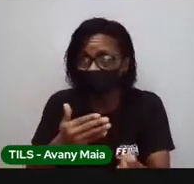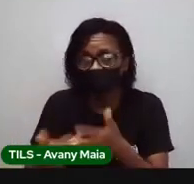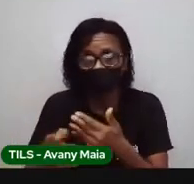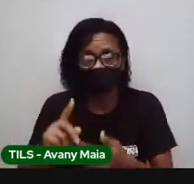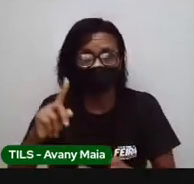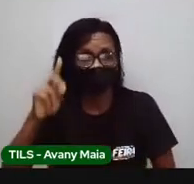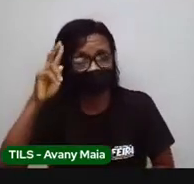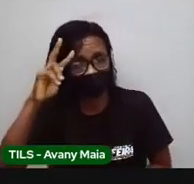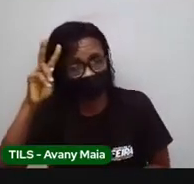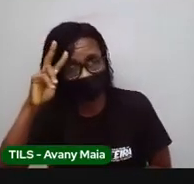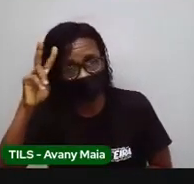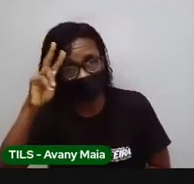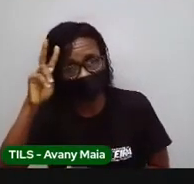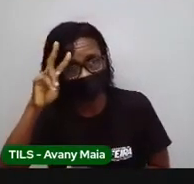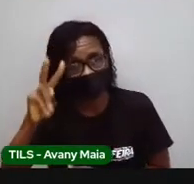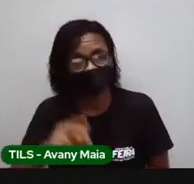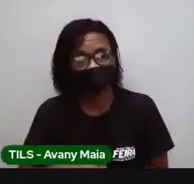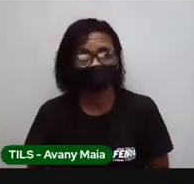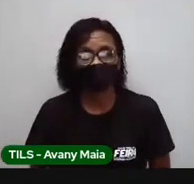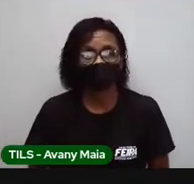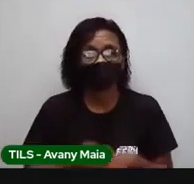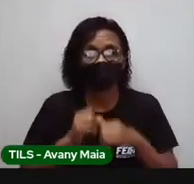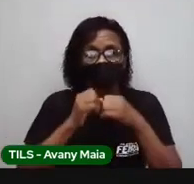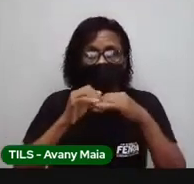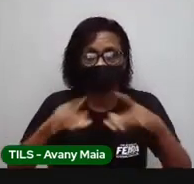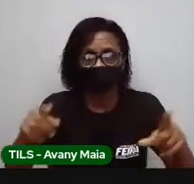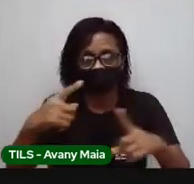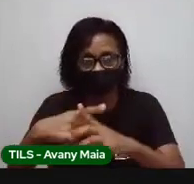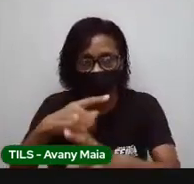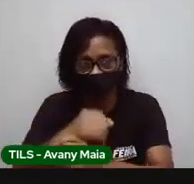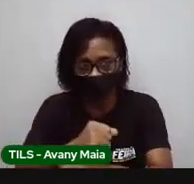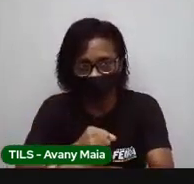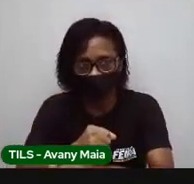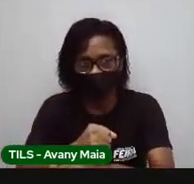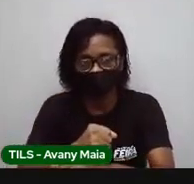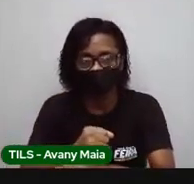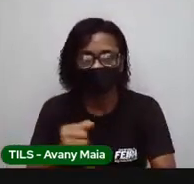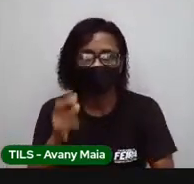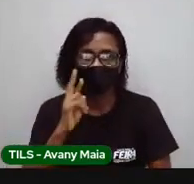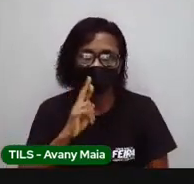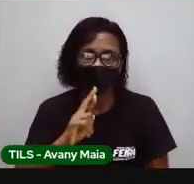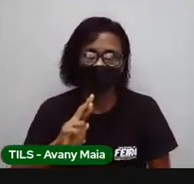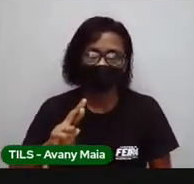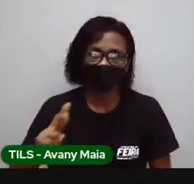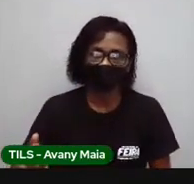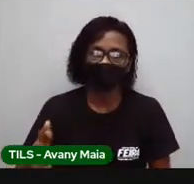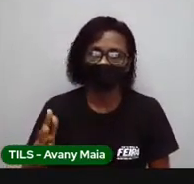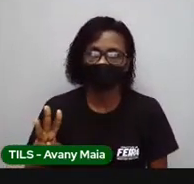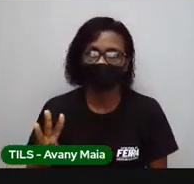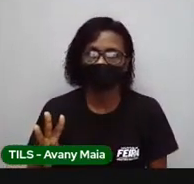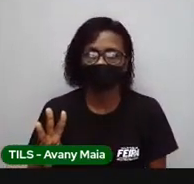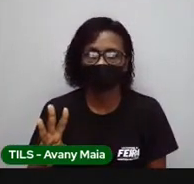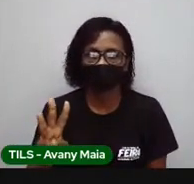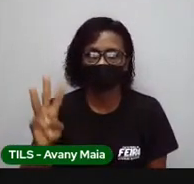Lembrando que quando faz esse consumo, esse cálculo do consumo, o resultado é em watts, hora.